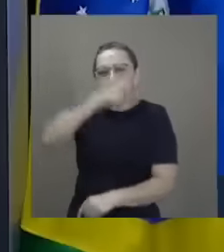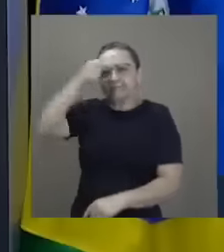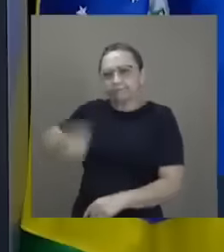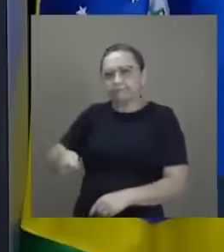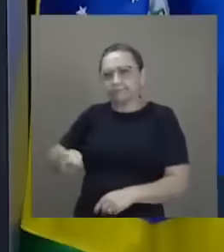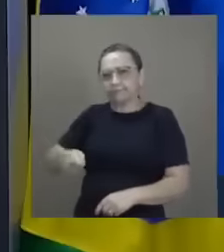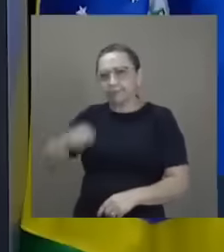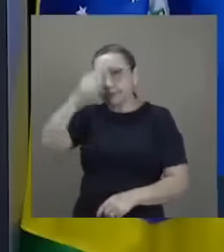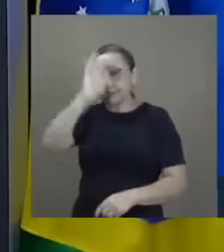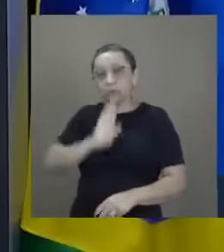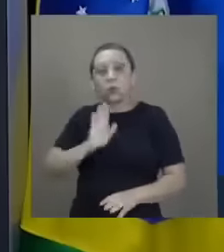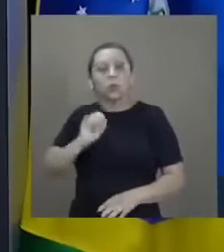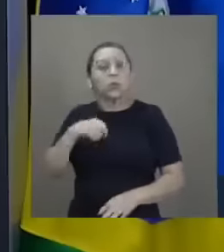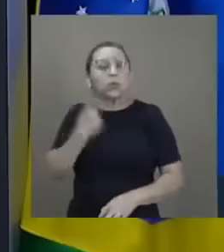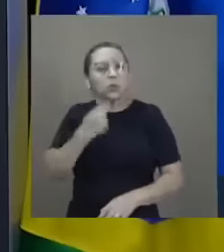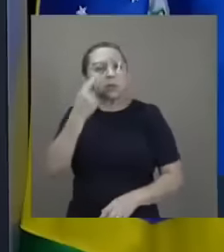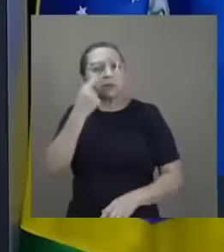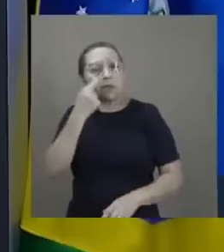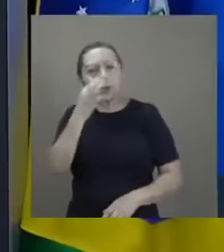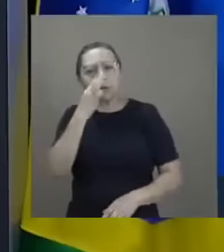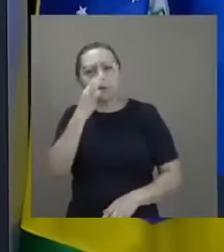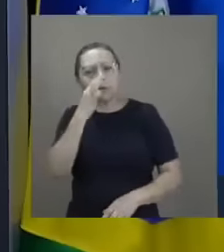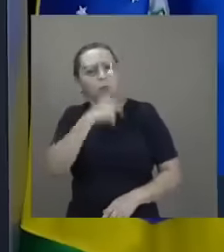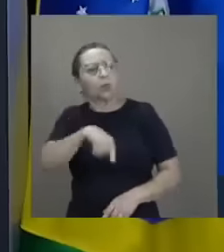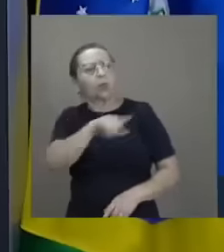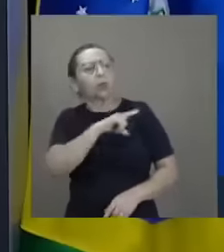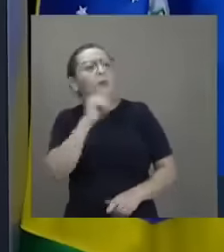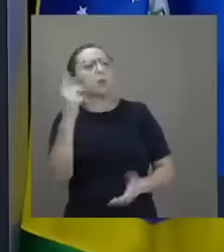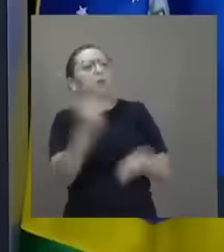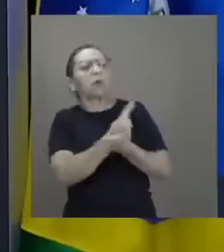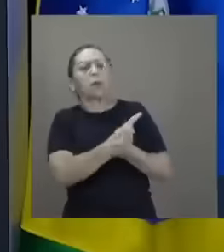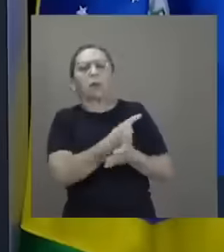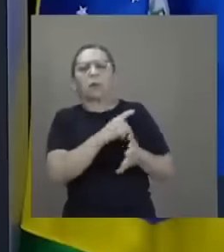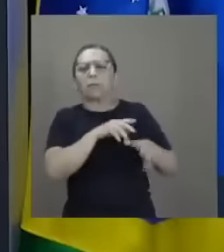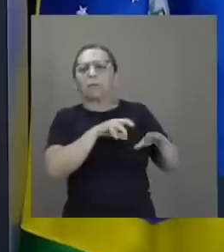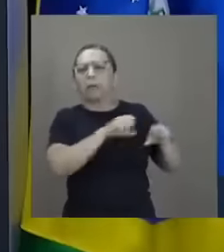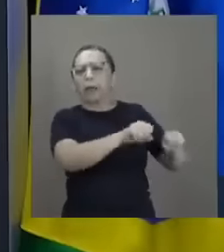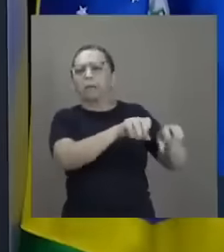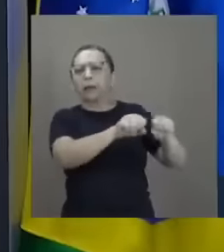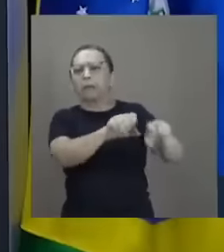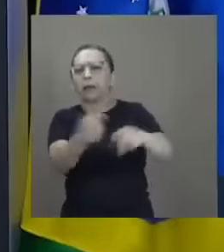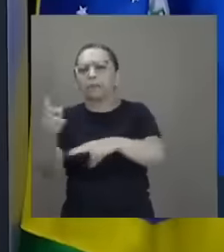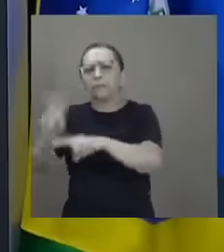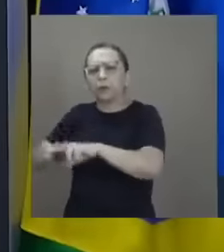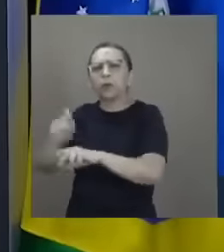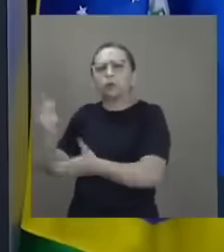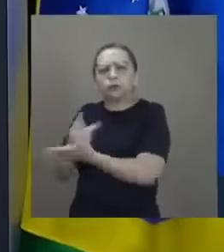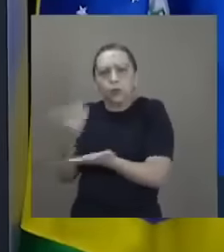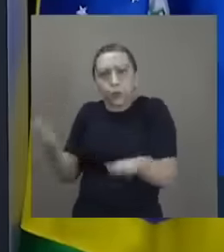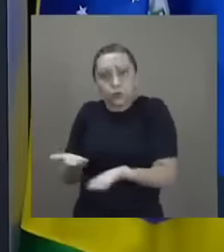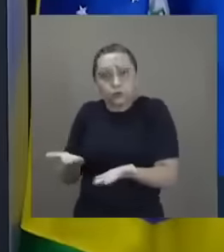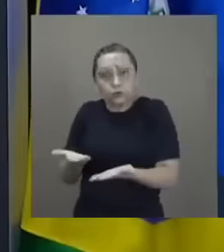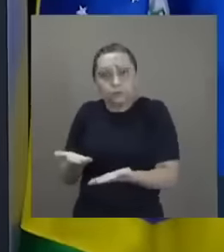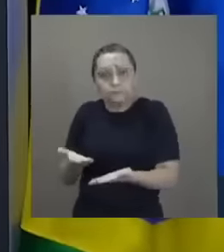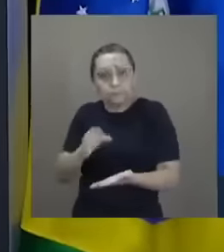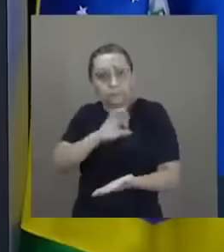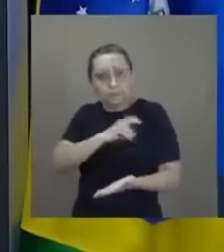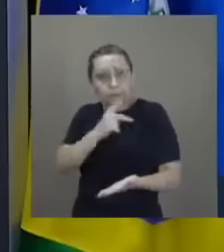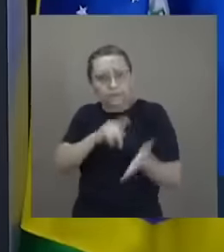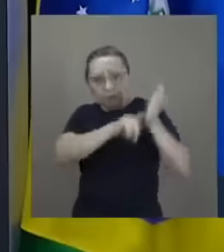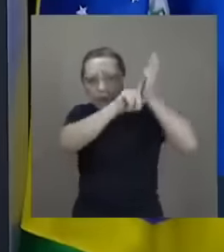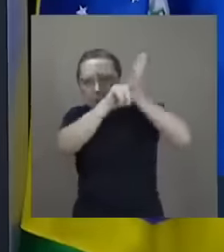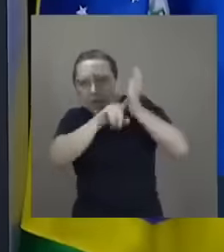vislumbra nessa onda de prisões e apreensões deflagrada hoje é a intenção de